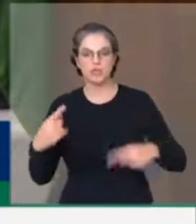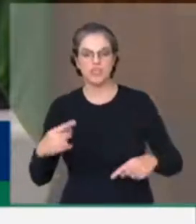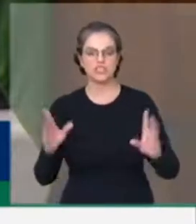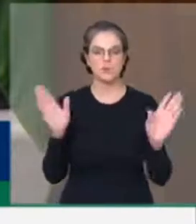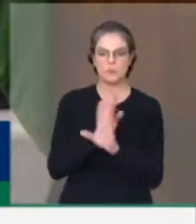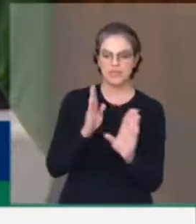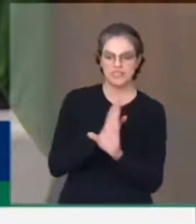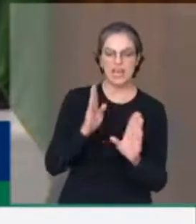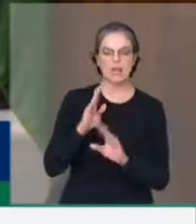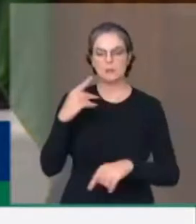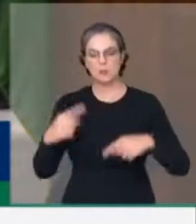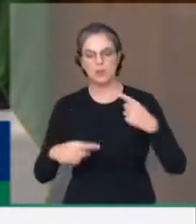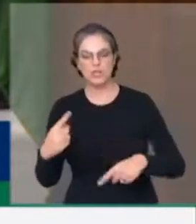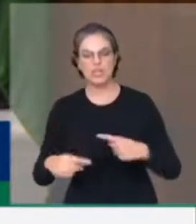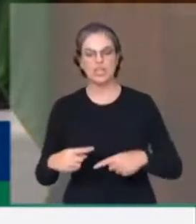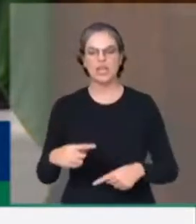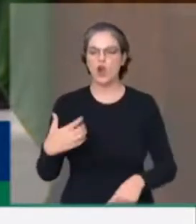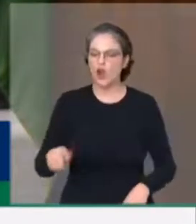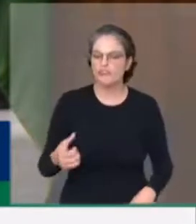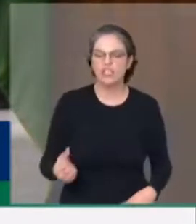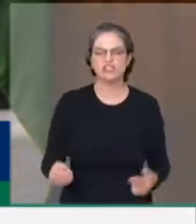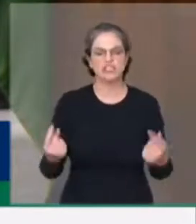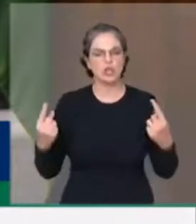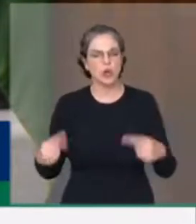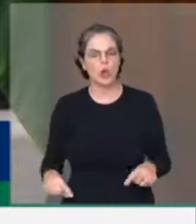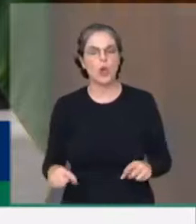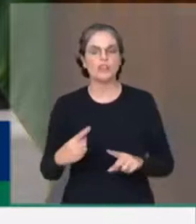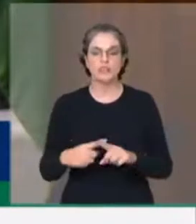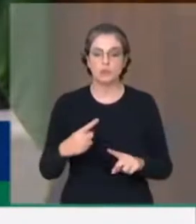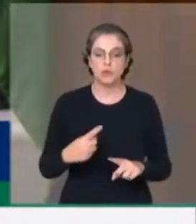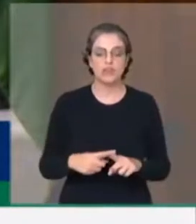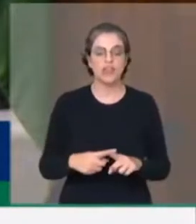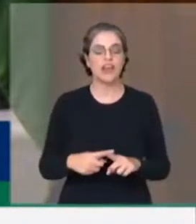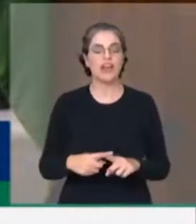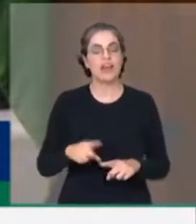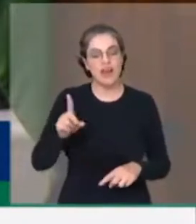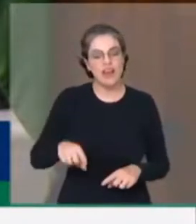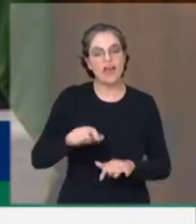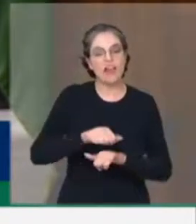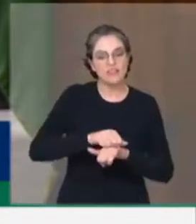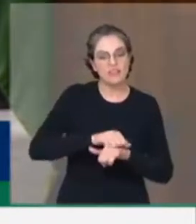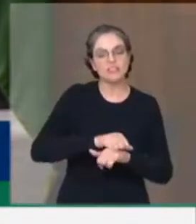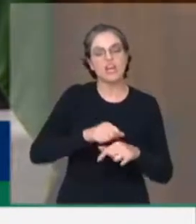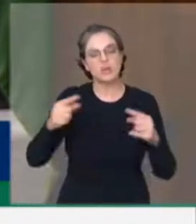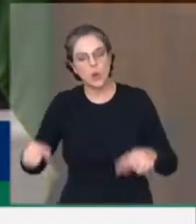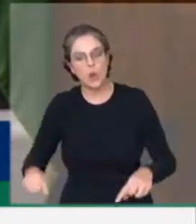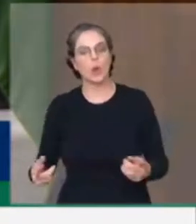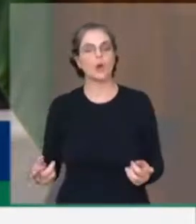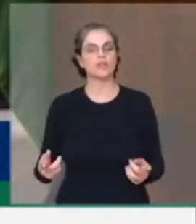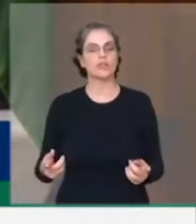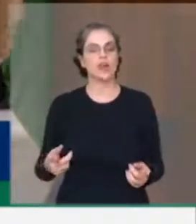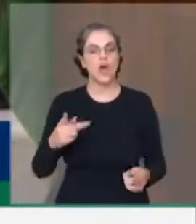política, de covardia institucional diante dos desmandos da Lava Jato, dos seus procuradores e do Sérgio Moro,